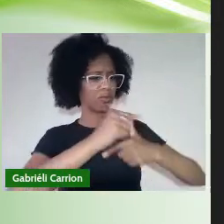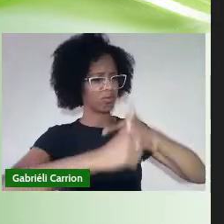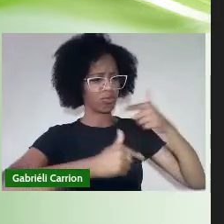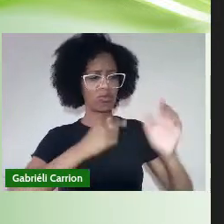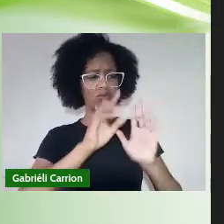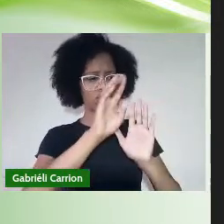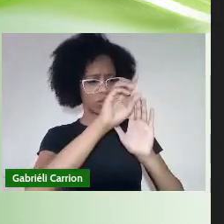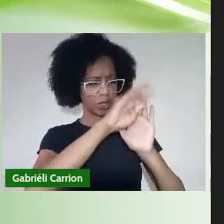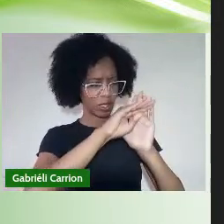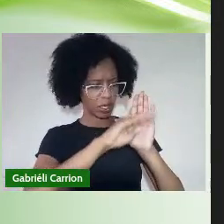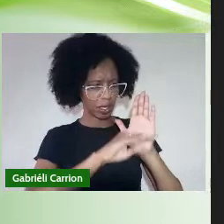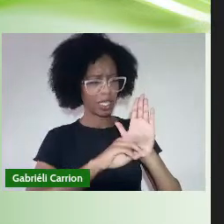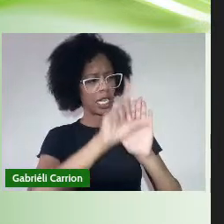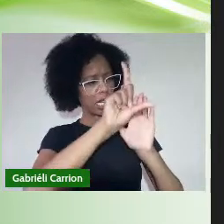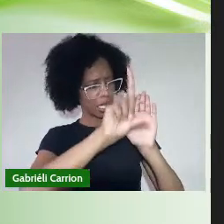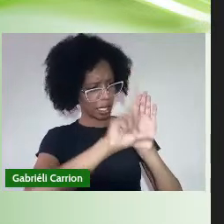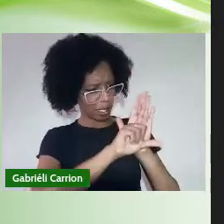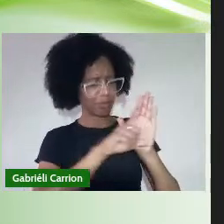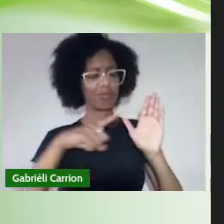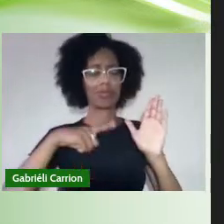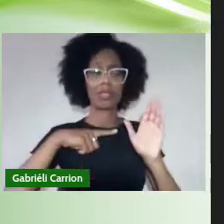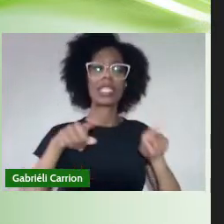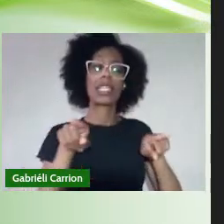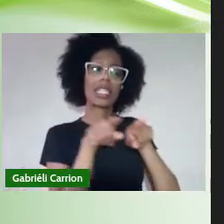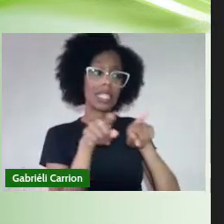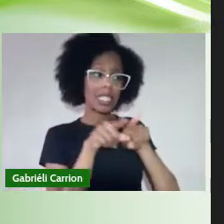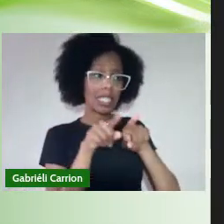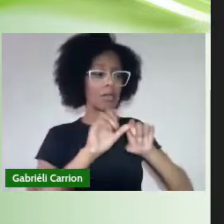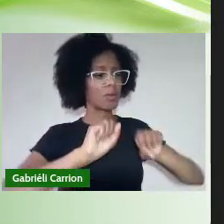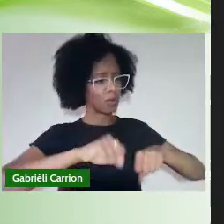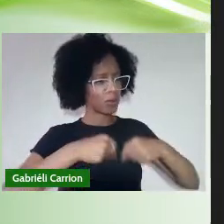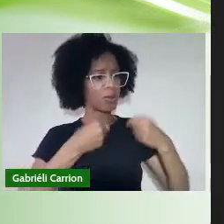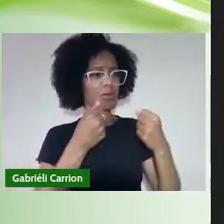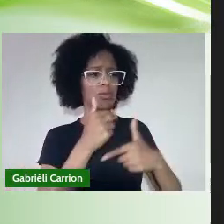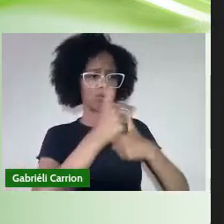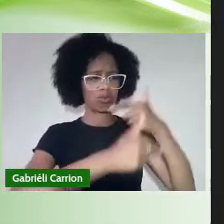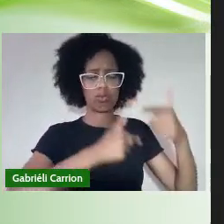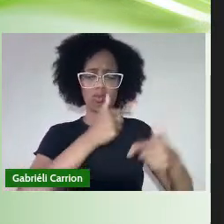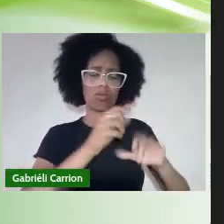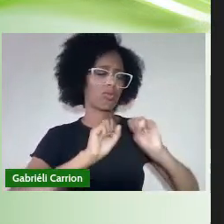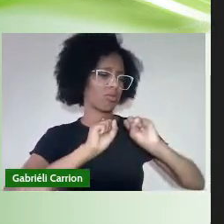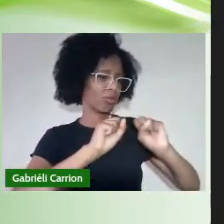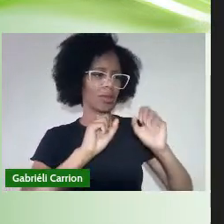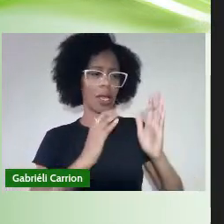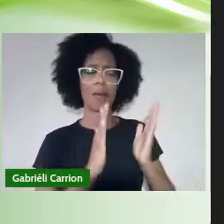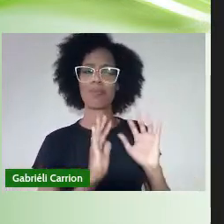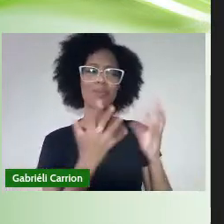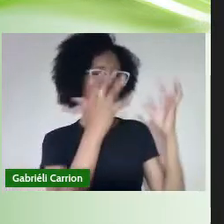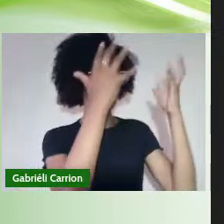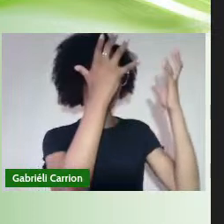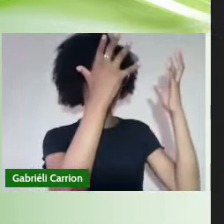prerrogativas previstos em lei E para o exercício de sua profissão Parabéns